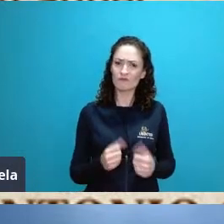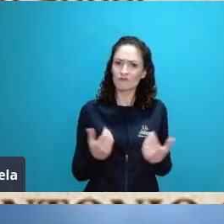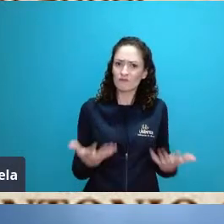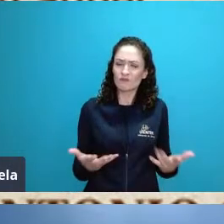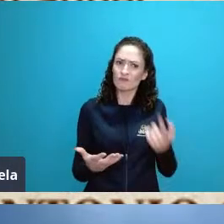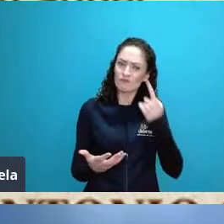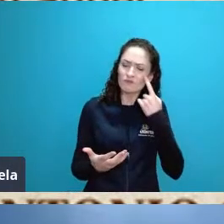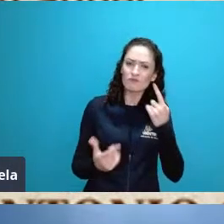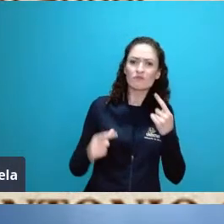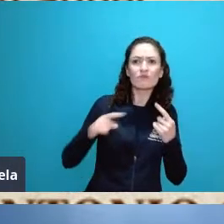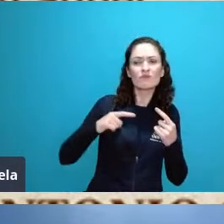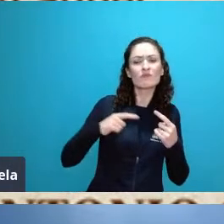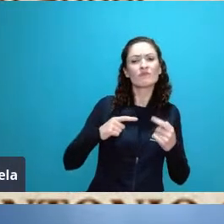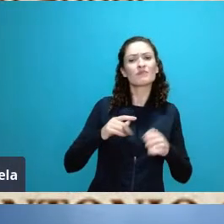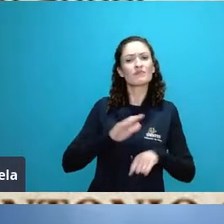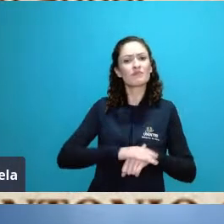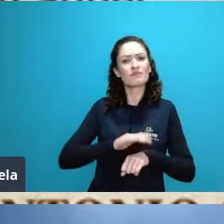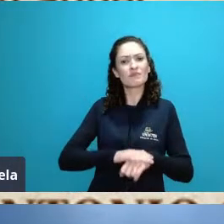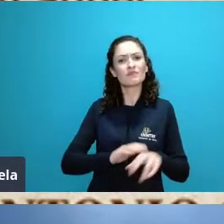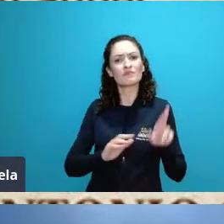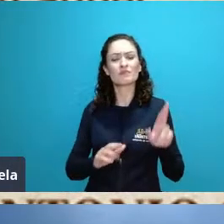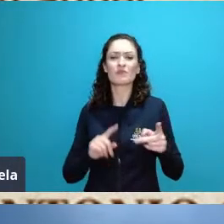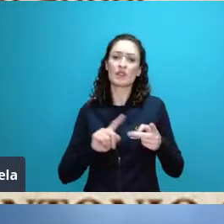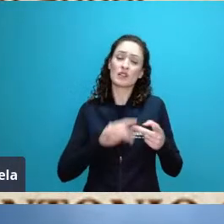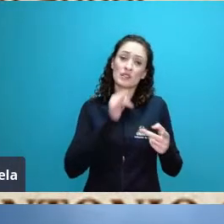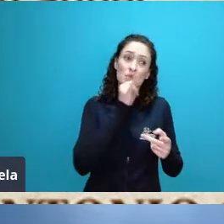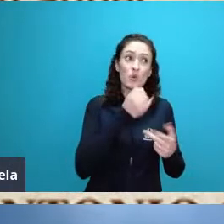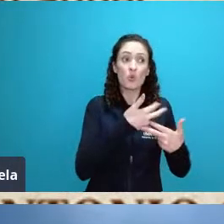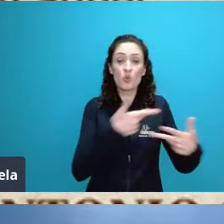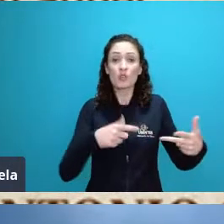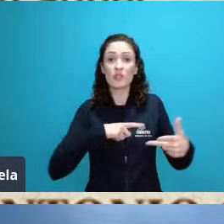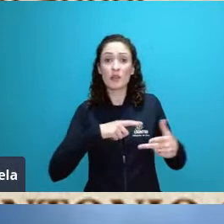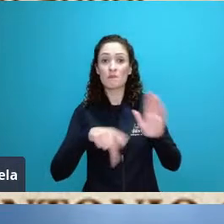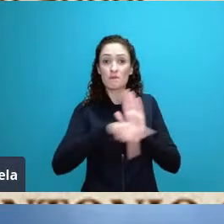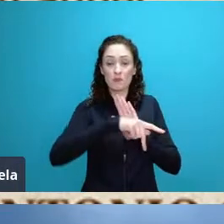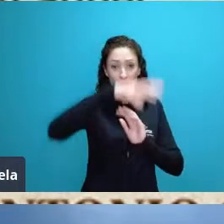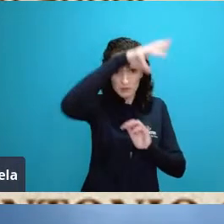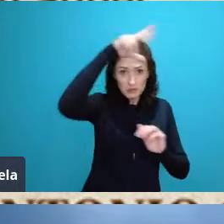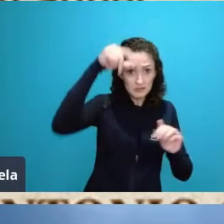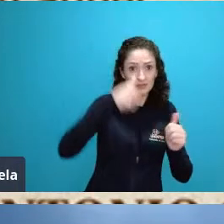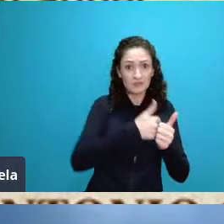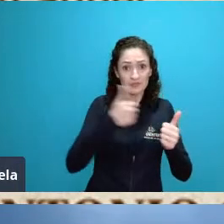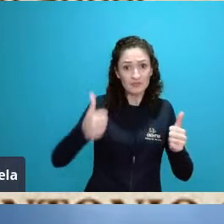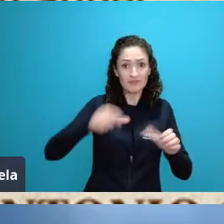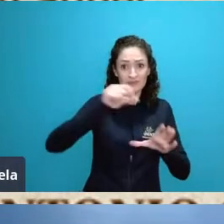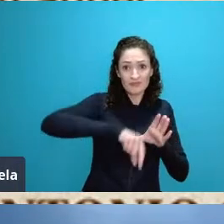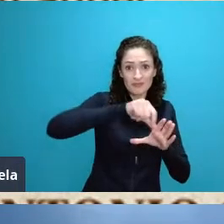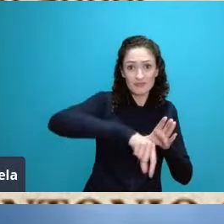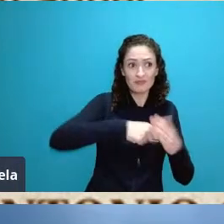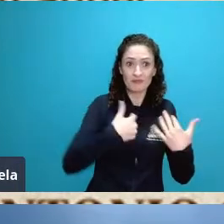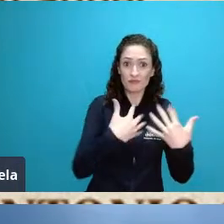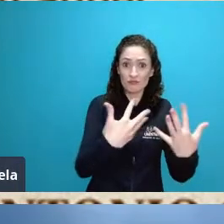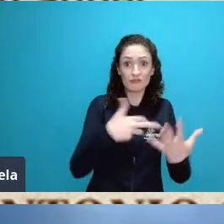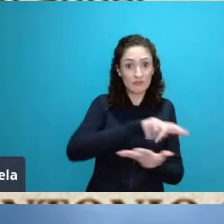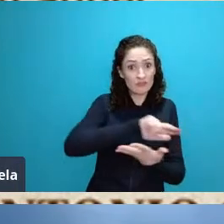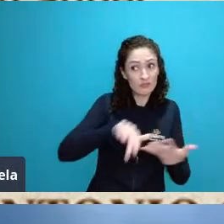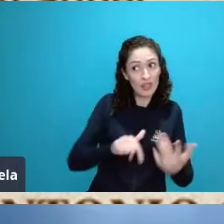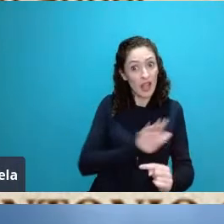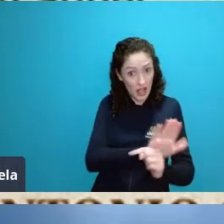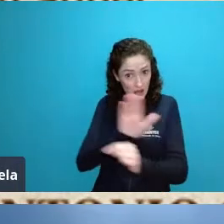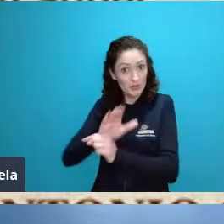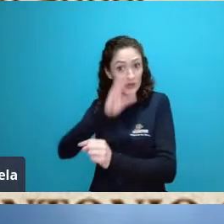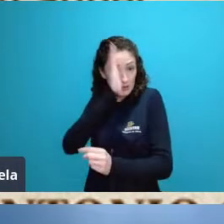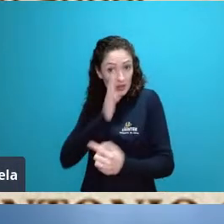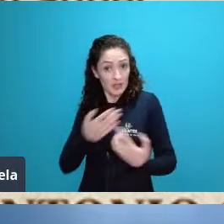é suprida pelas plantações que são feitas ali no Pantanal no cerrado né no centro-oeste e realmente é uma situação difícil